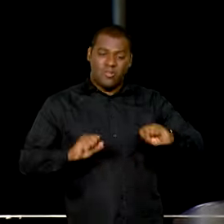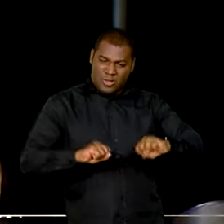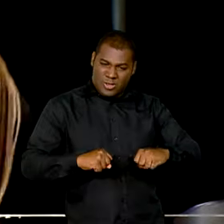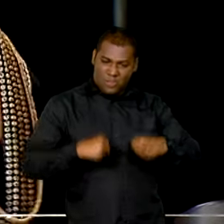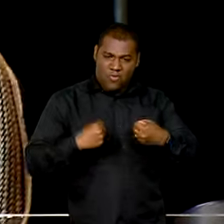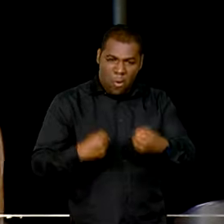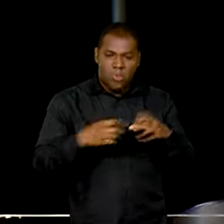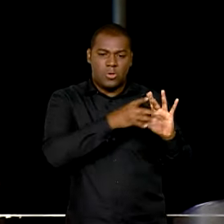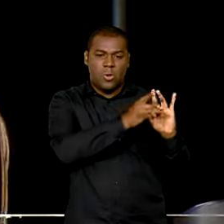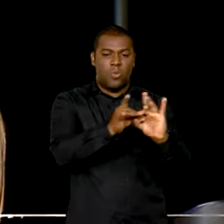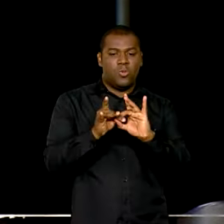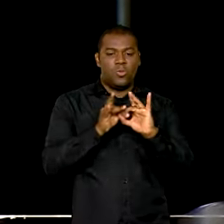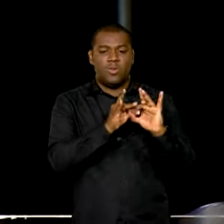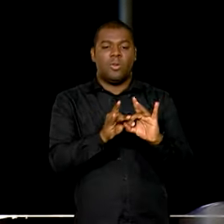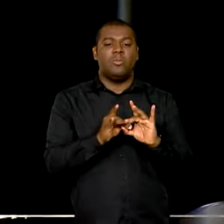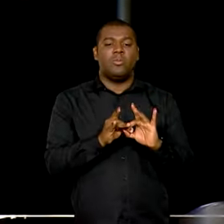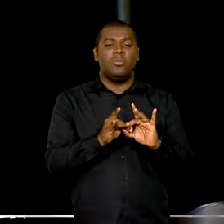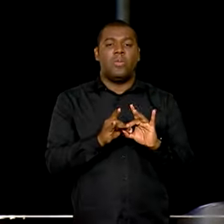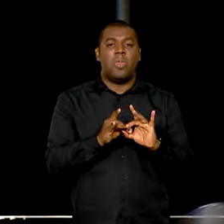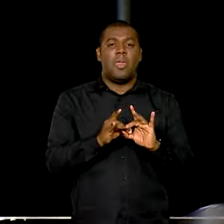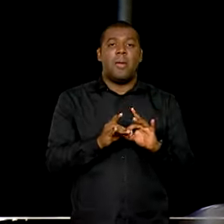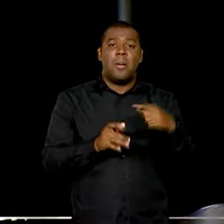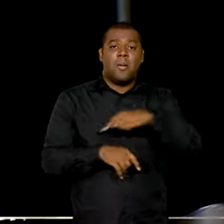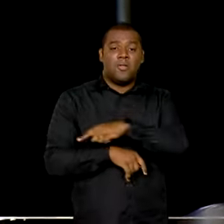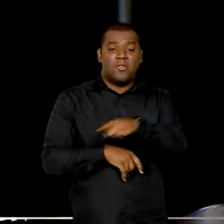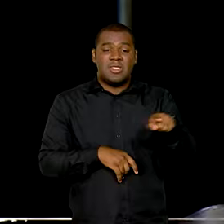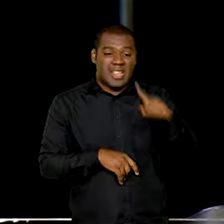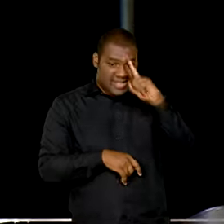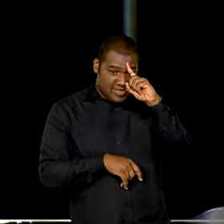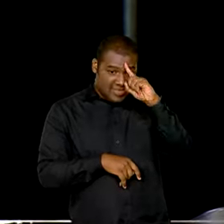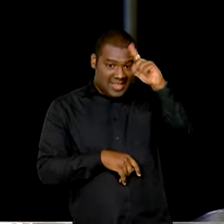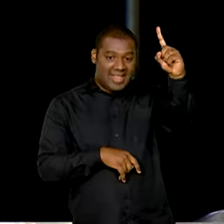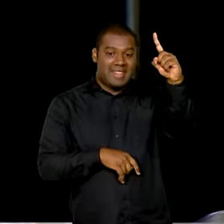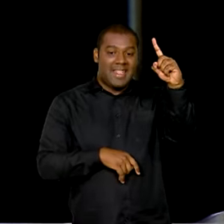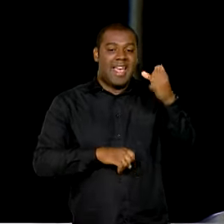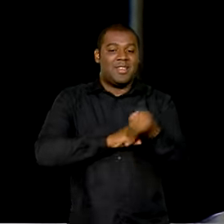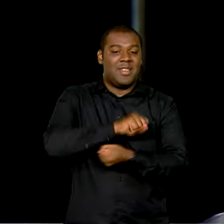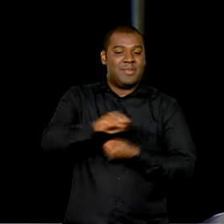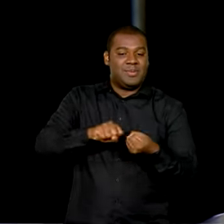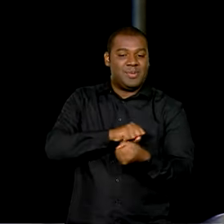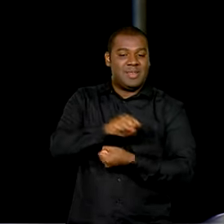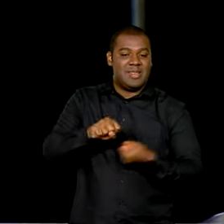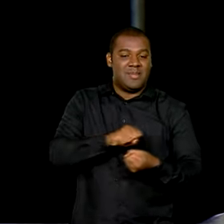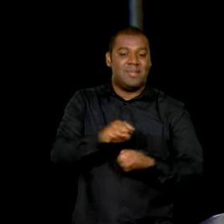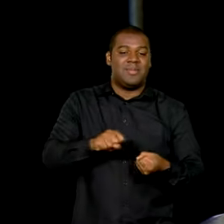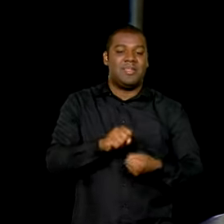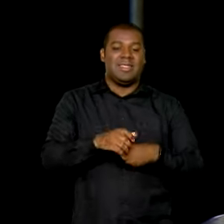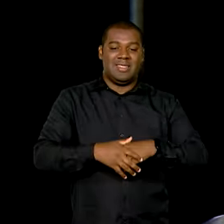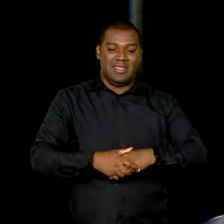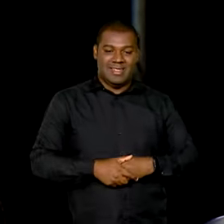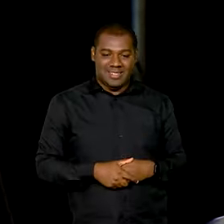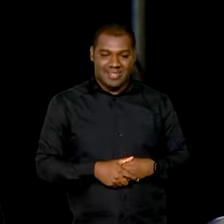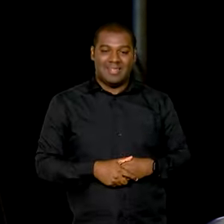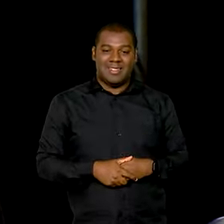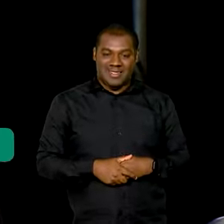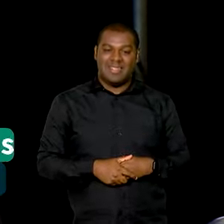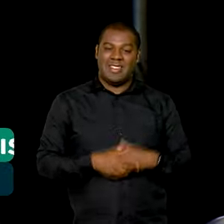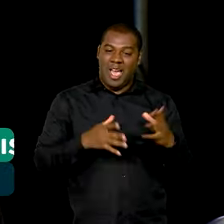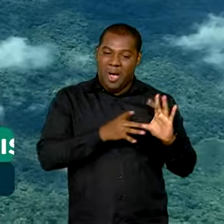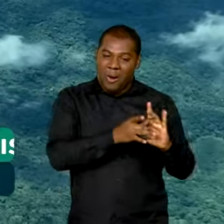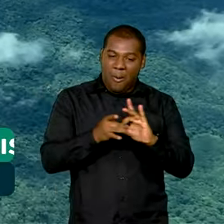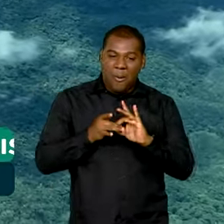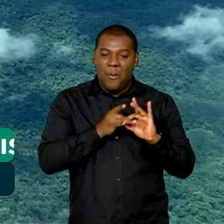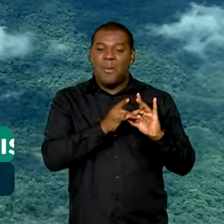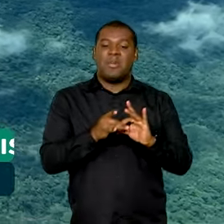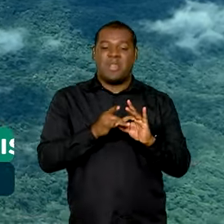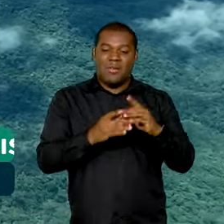conjunto para que cada um que tenha uma ideia de sustentabilidade, a gente ajude a fazer a sustentabilidade da